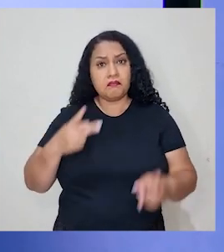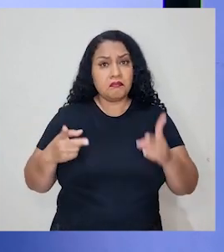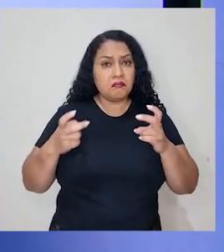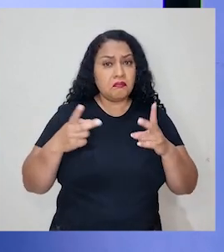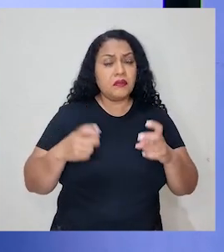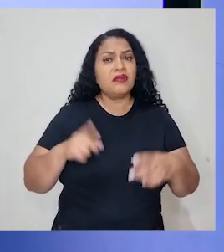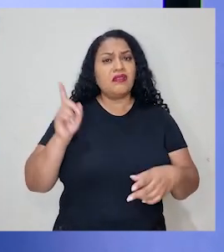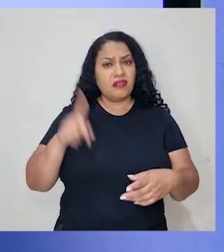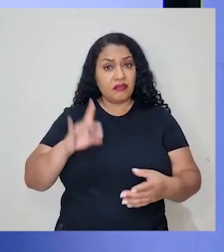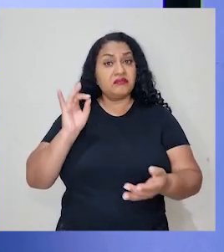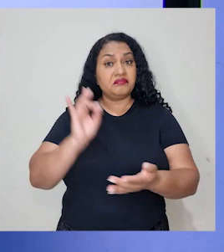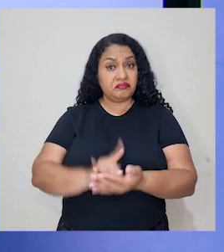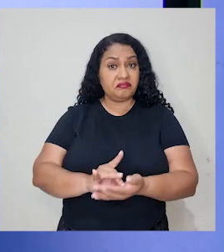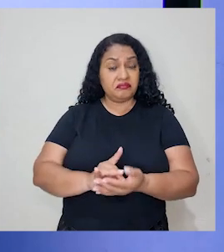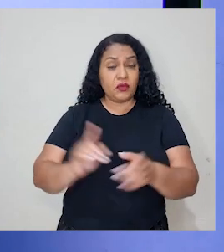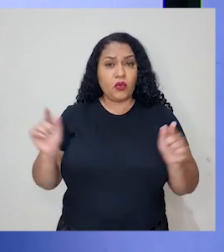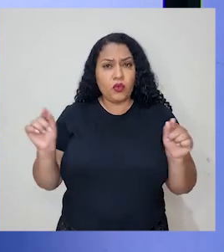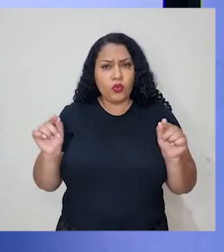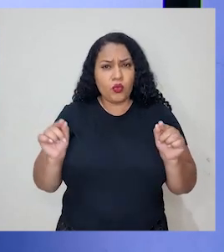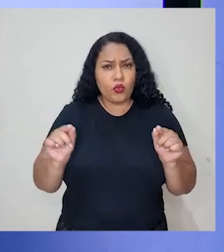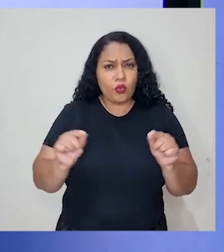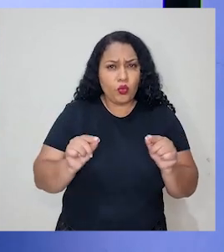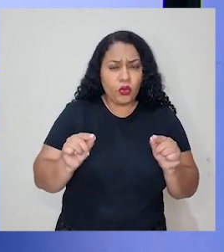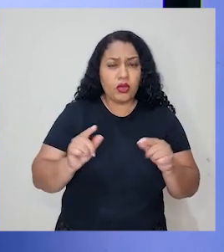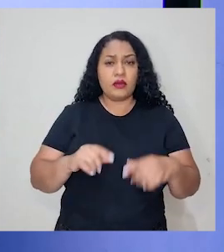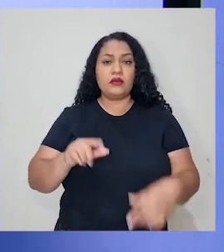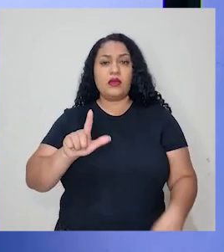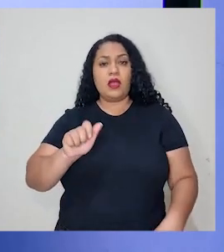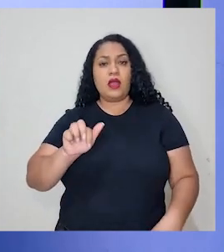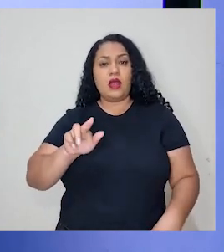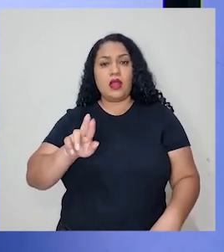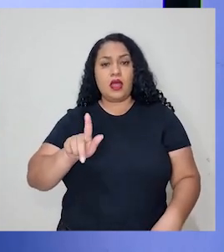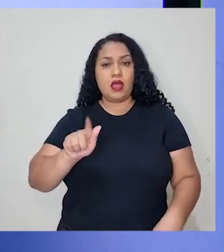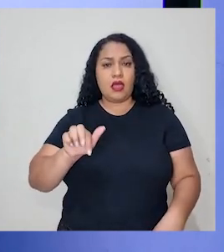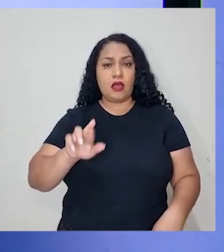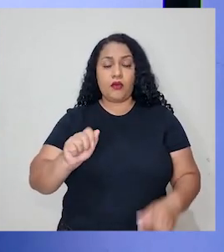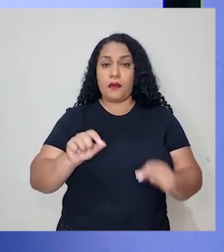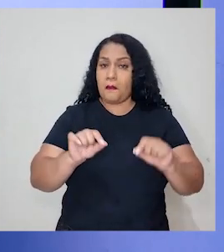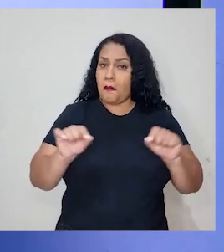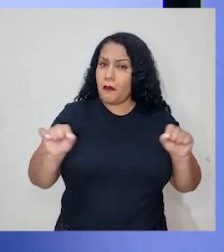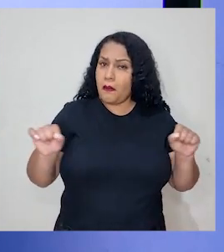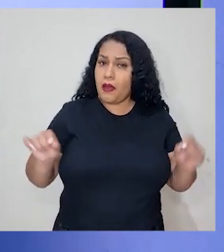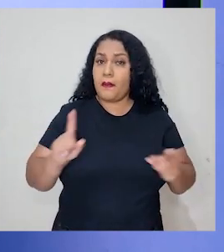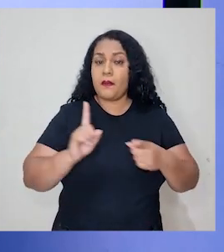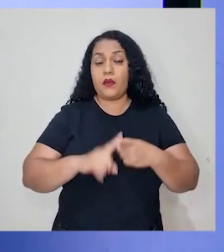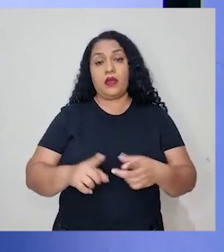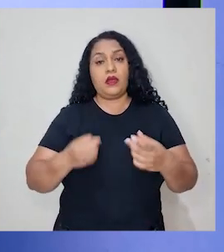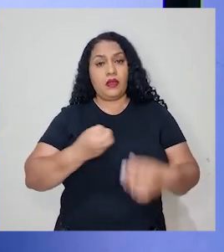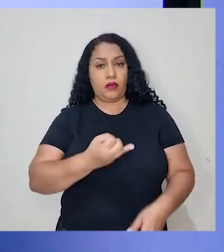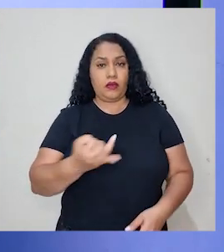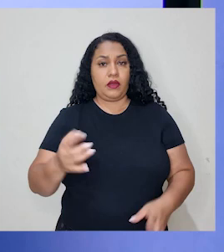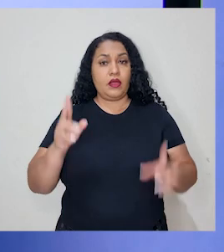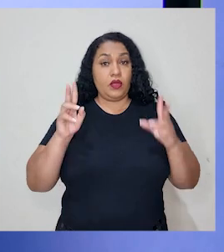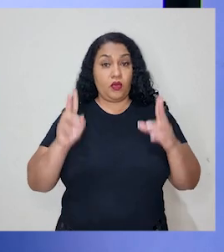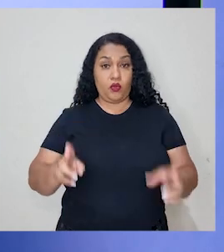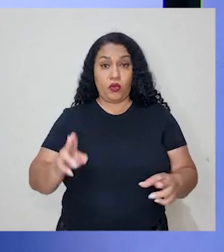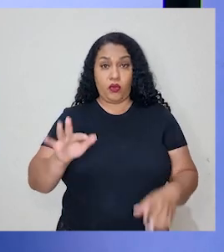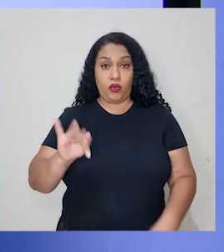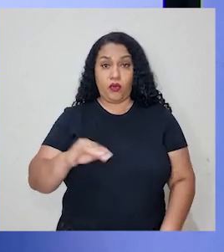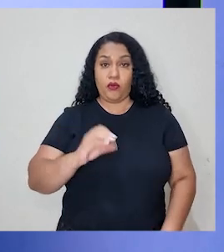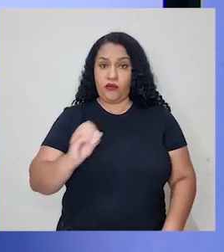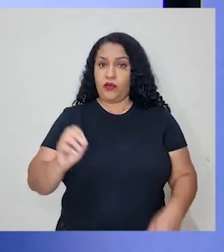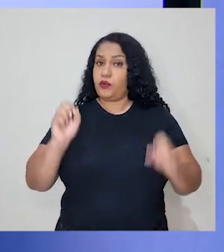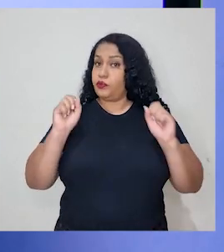o comprimento realmente diminuiu quando a largura aumentou. E isso aconteceu porque era a mesma quantidade de fio.